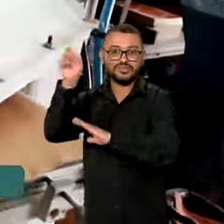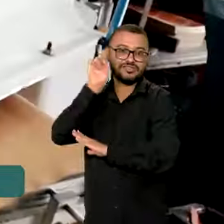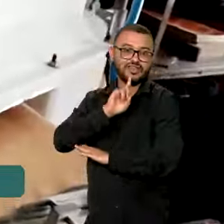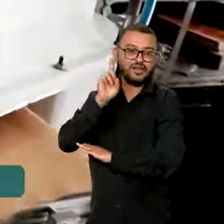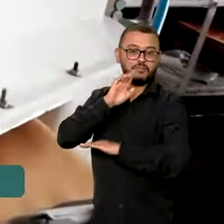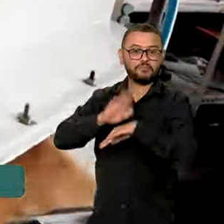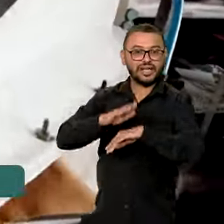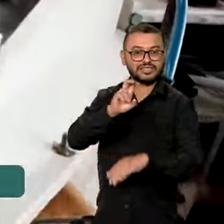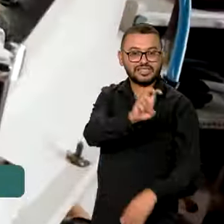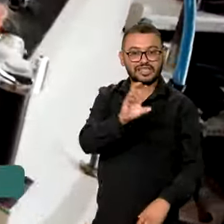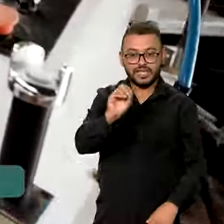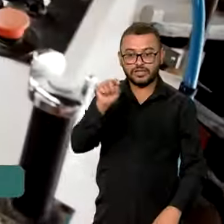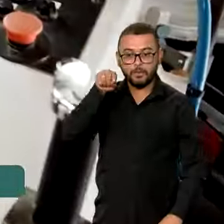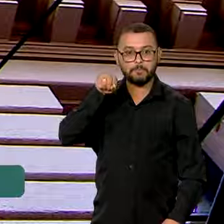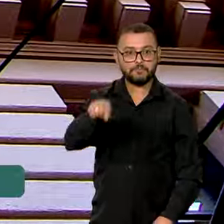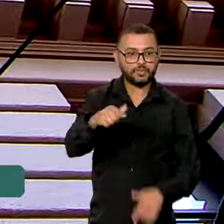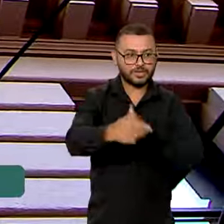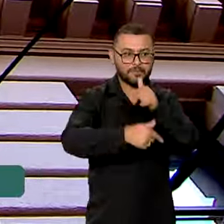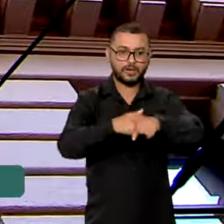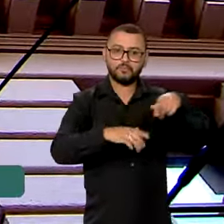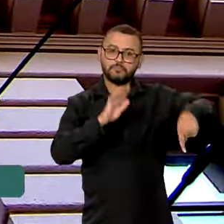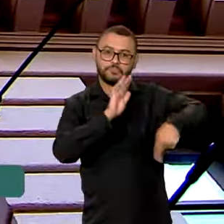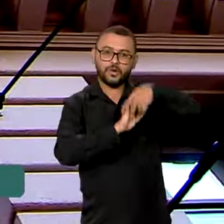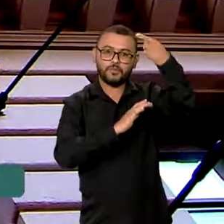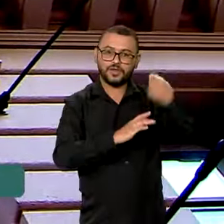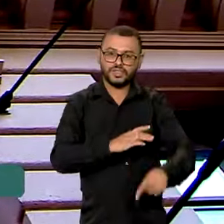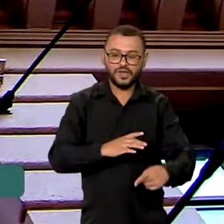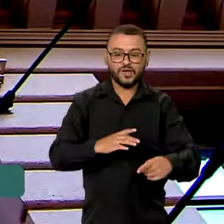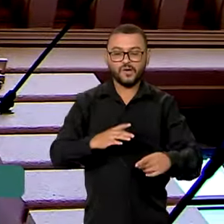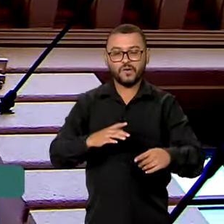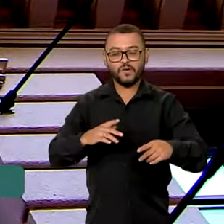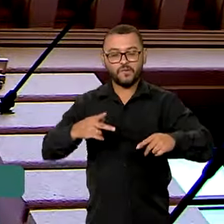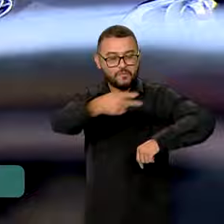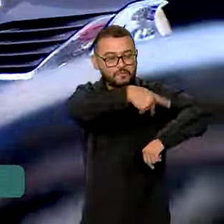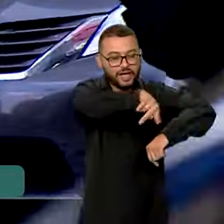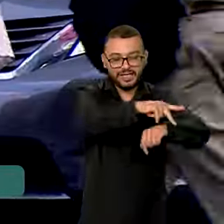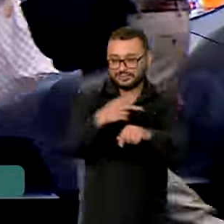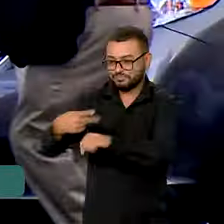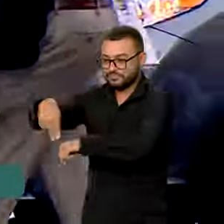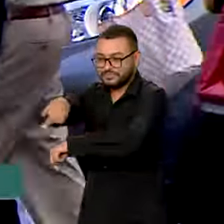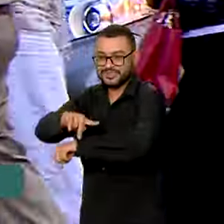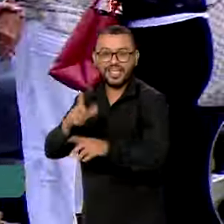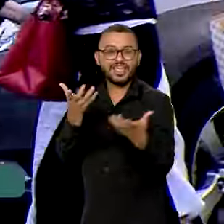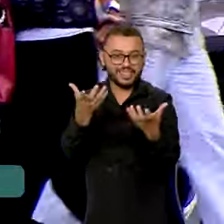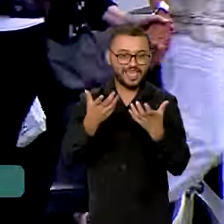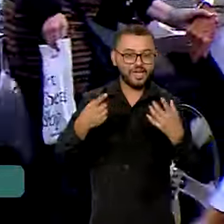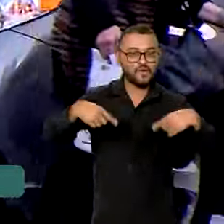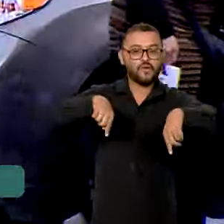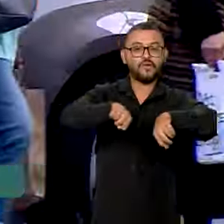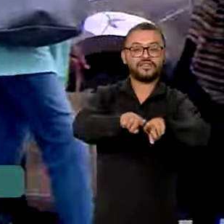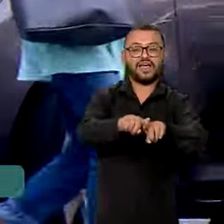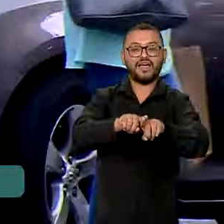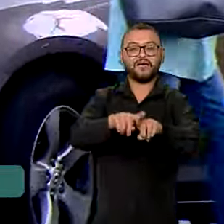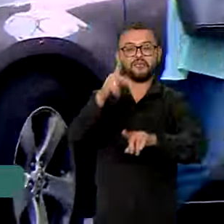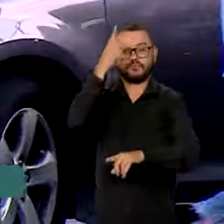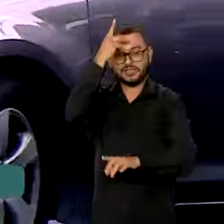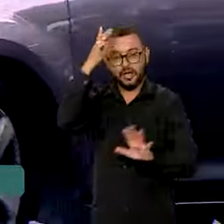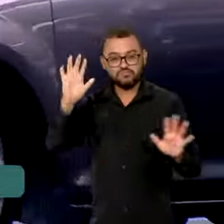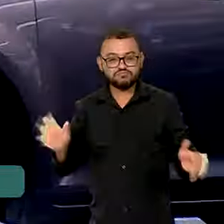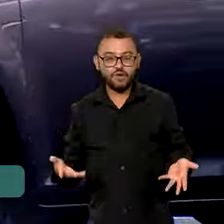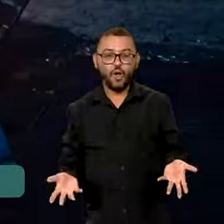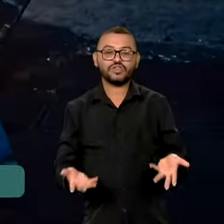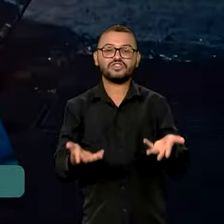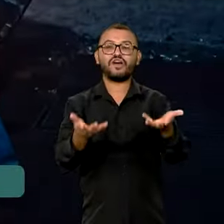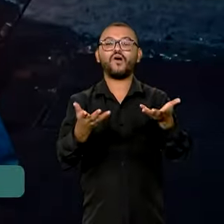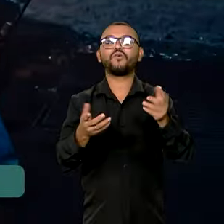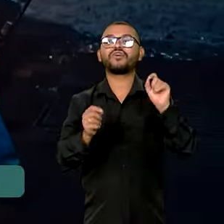empregos aqui no país. E as duas nações buscam expandir acordos comerciais para impulsionar ainda